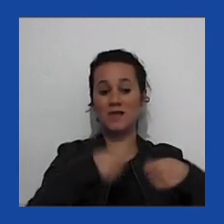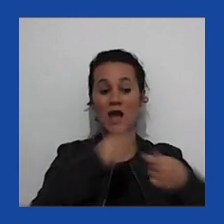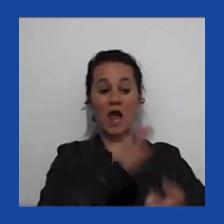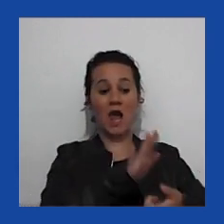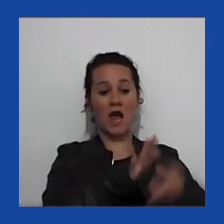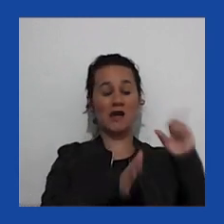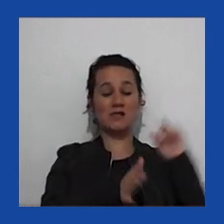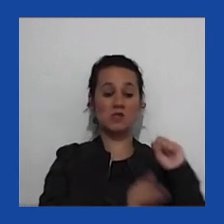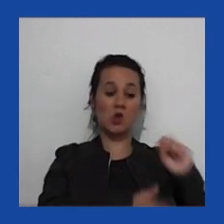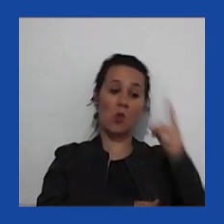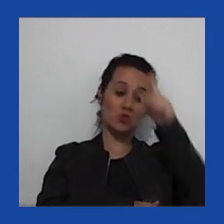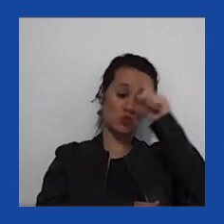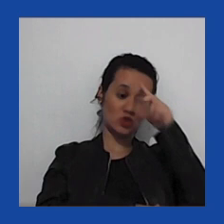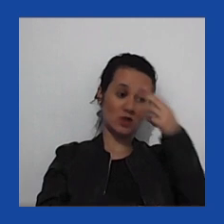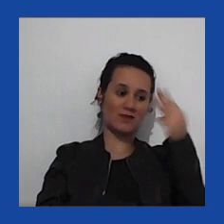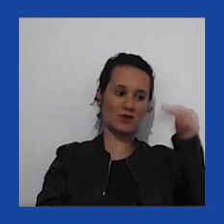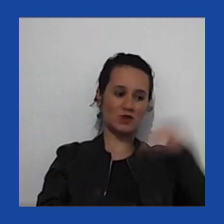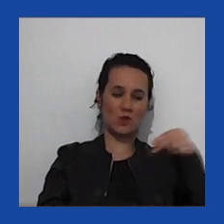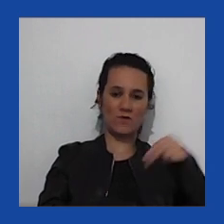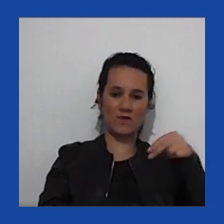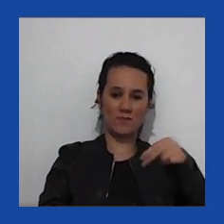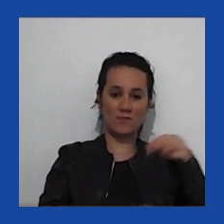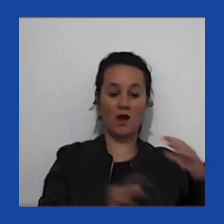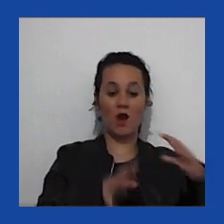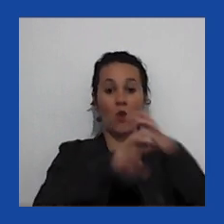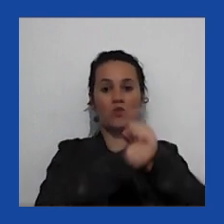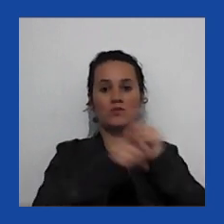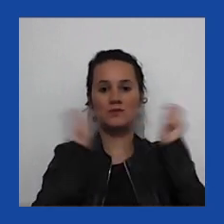ou no dia 3 de novembro para ser contado.